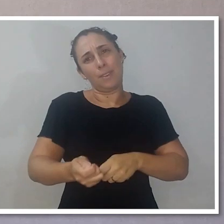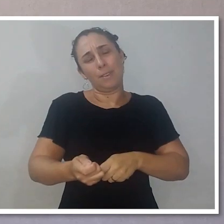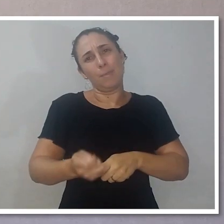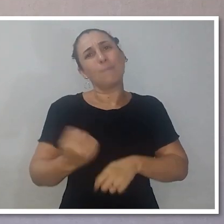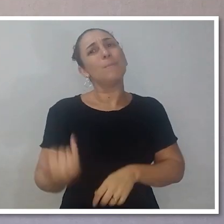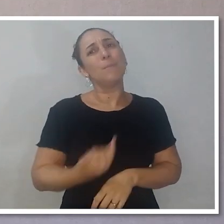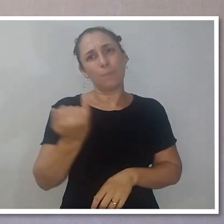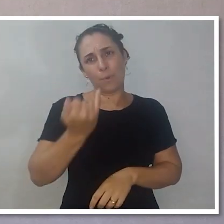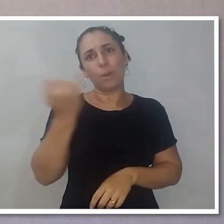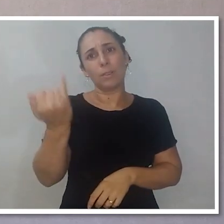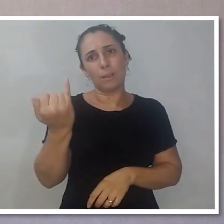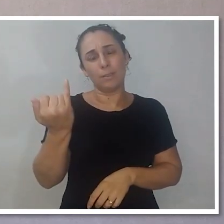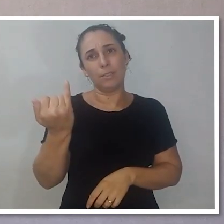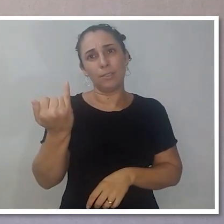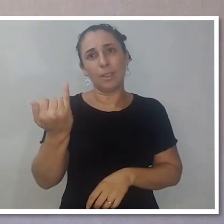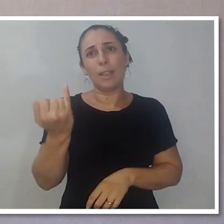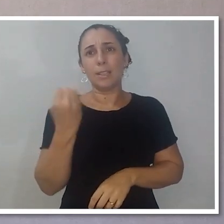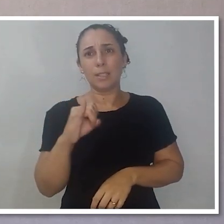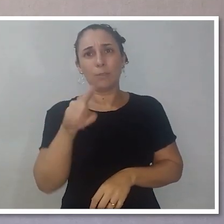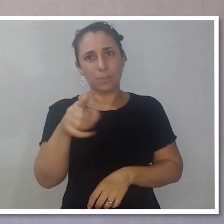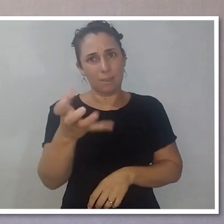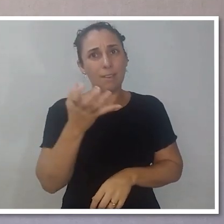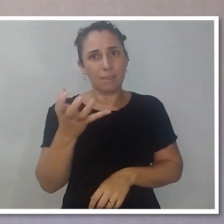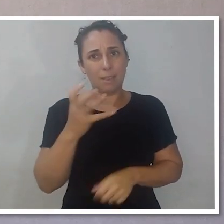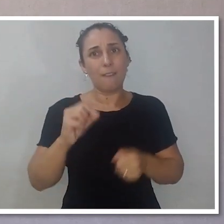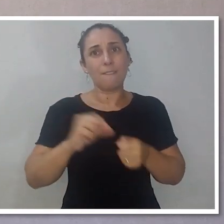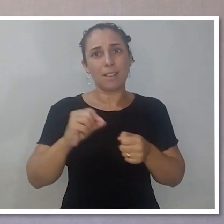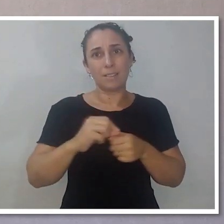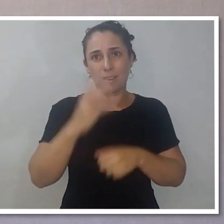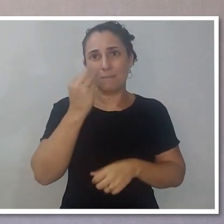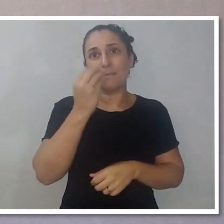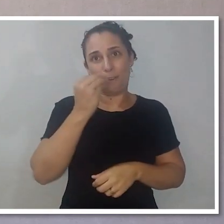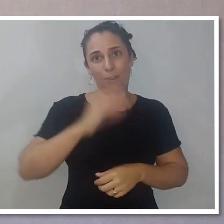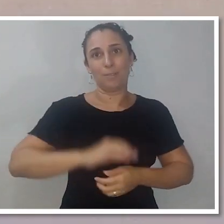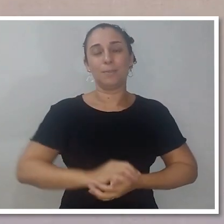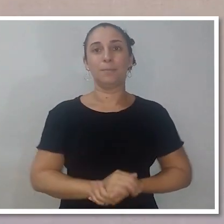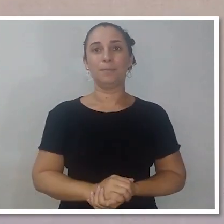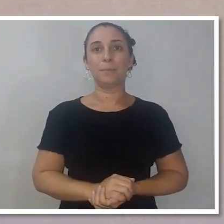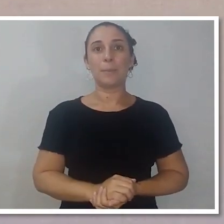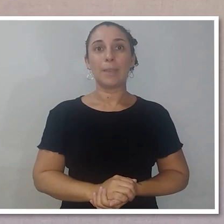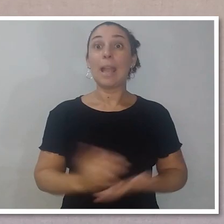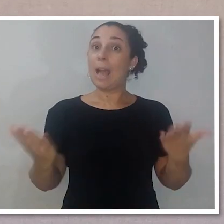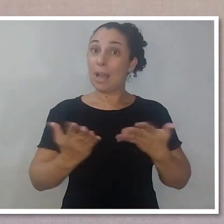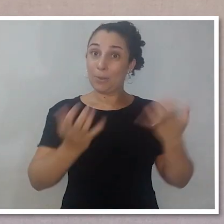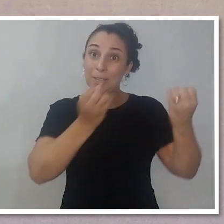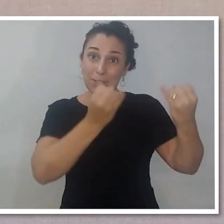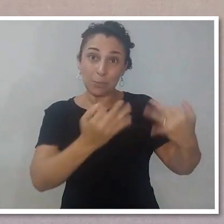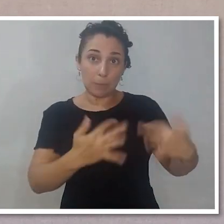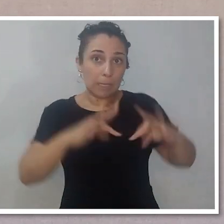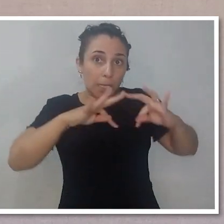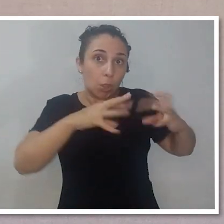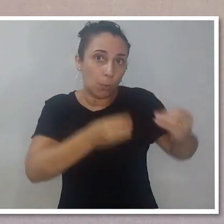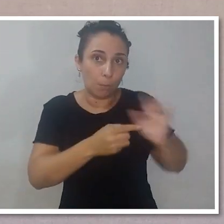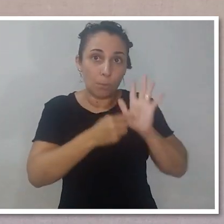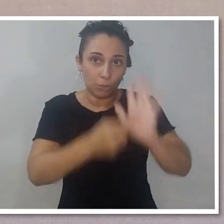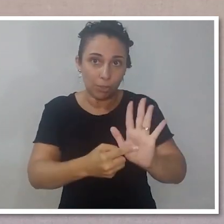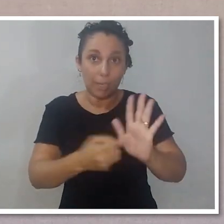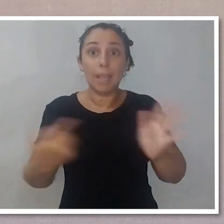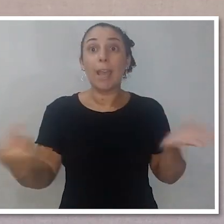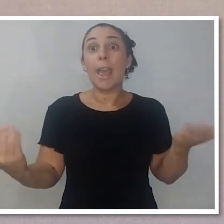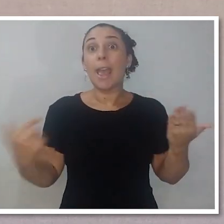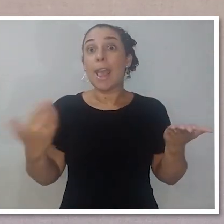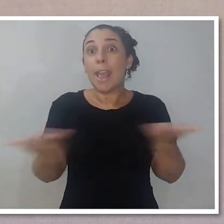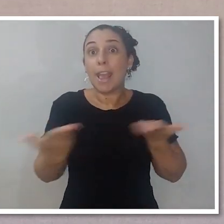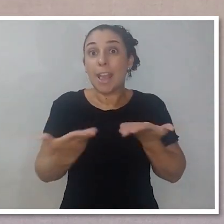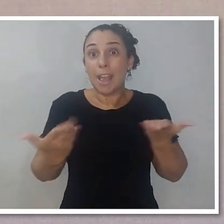equipamento fundamental para quem pensa em entrar no mundo da fotografia. Agora que eu já expliquei e já demonstrei,